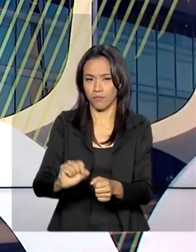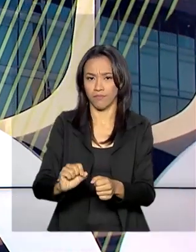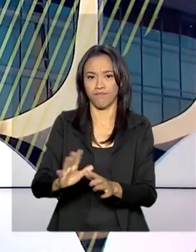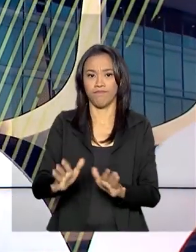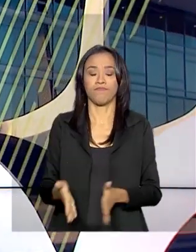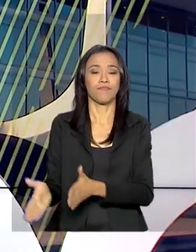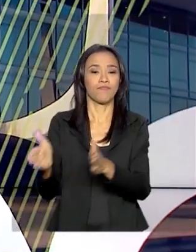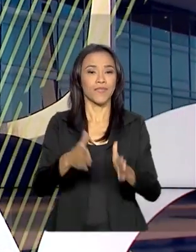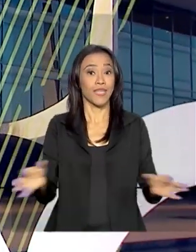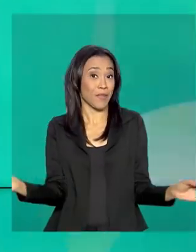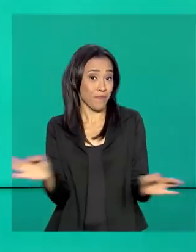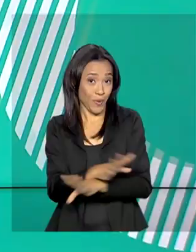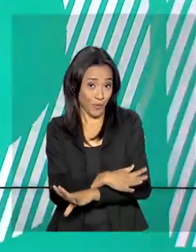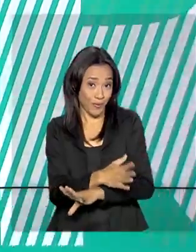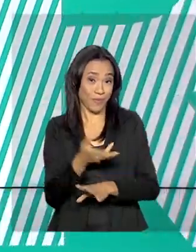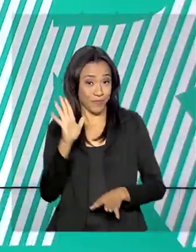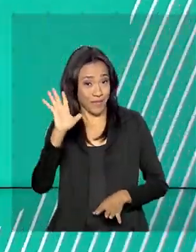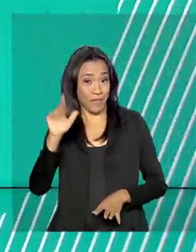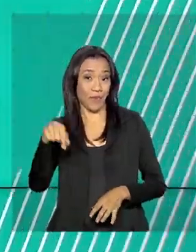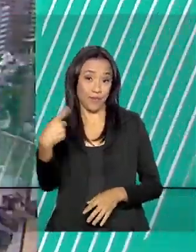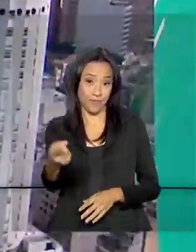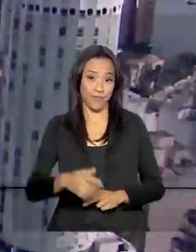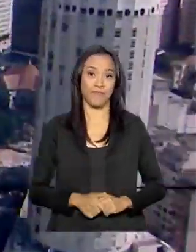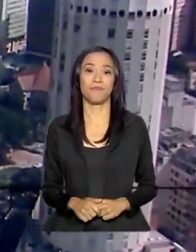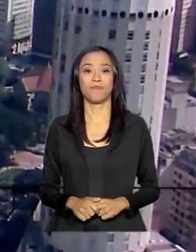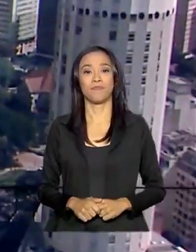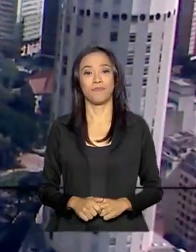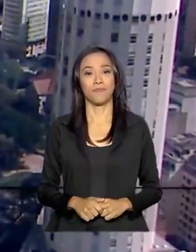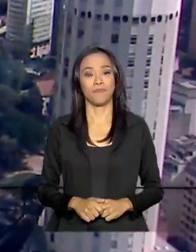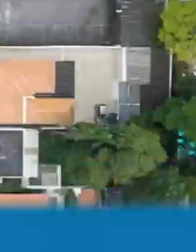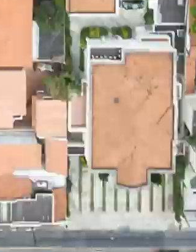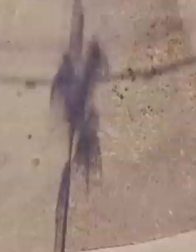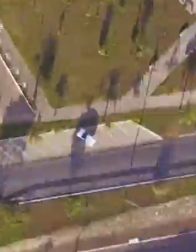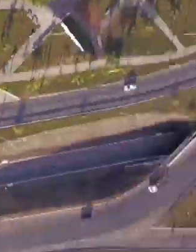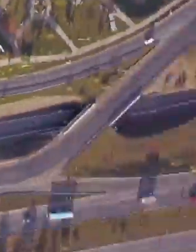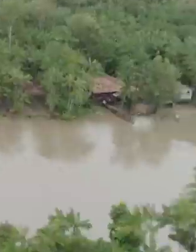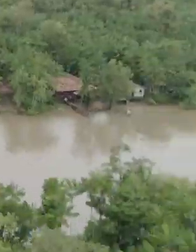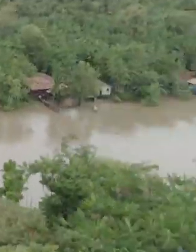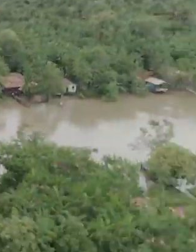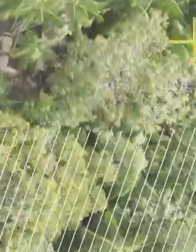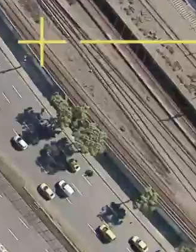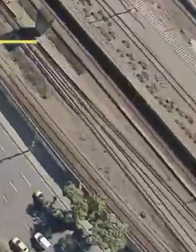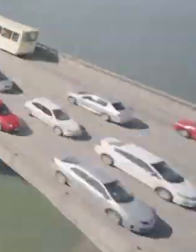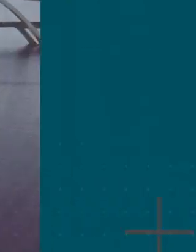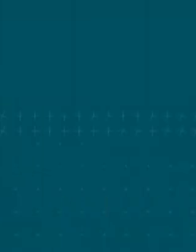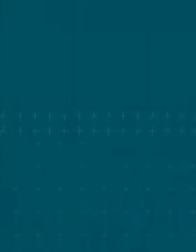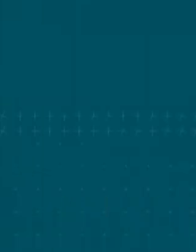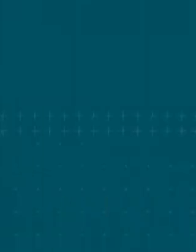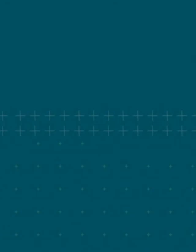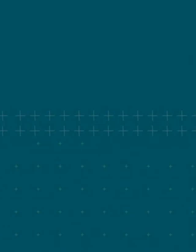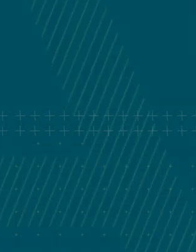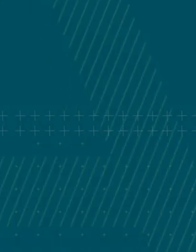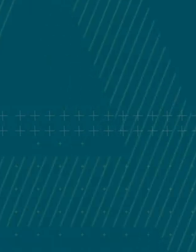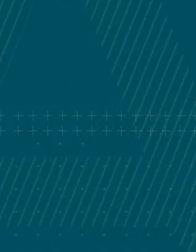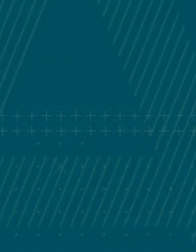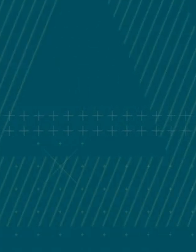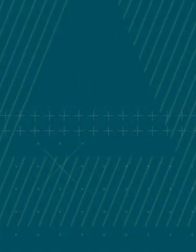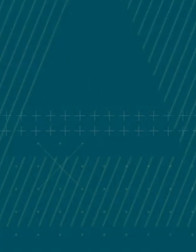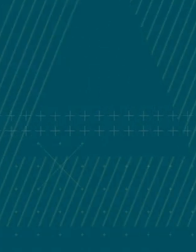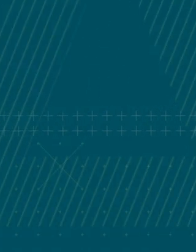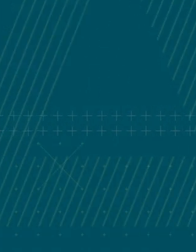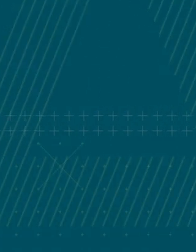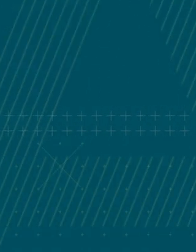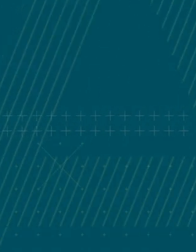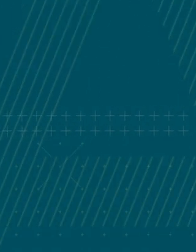E o governo agora fica por aqui. Até a próxima edição. Tchau. Tchau. Tchau. Tchau. Tchau.